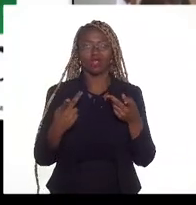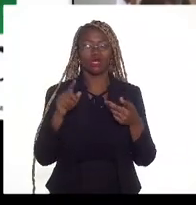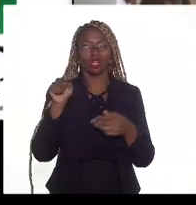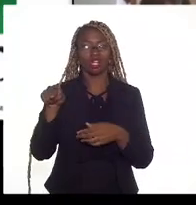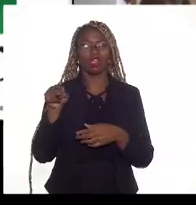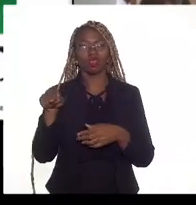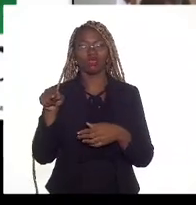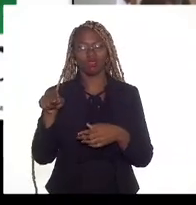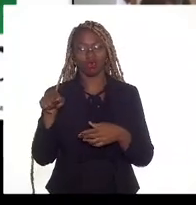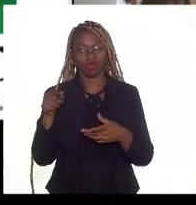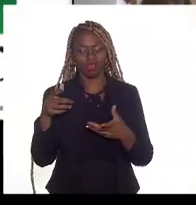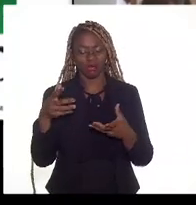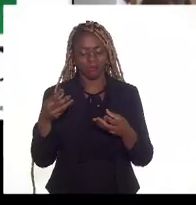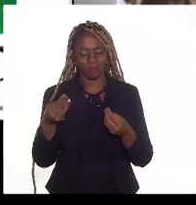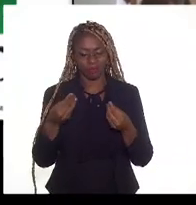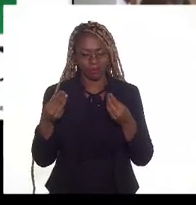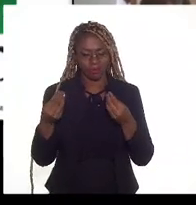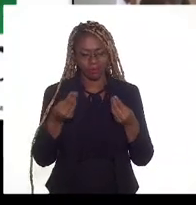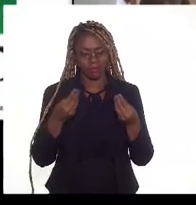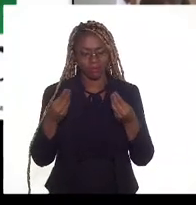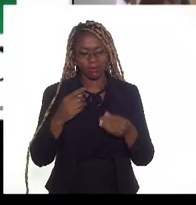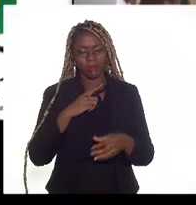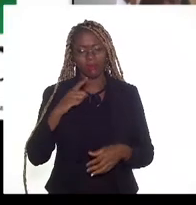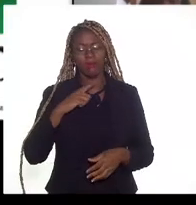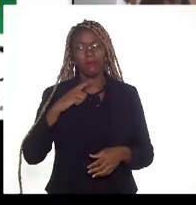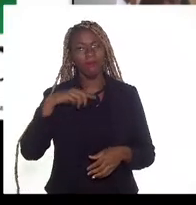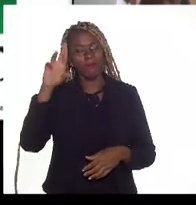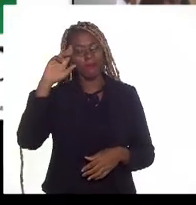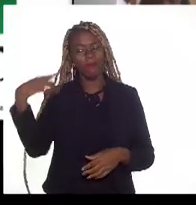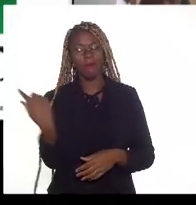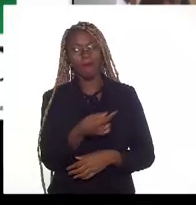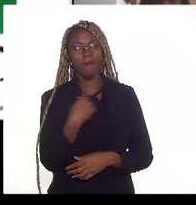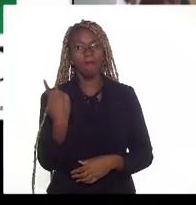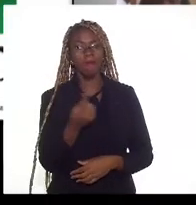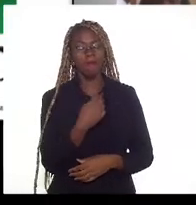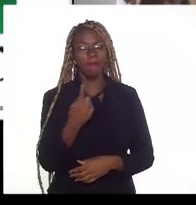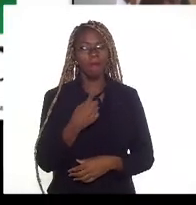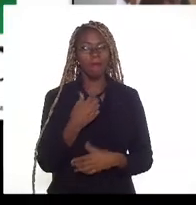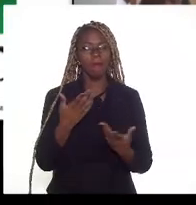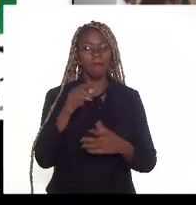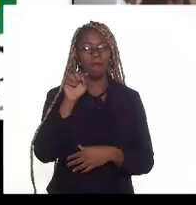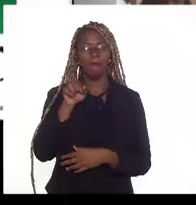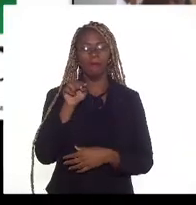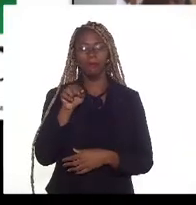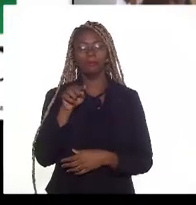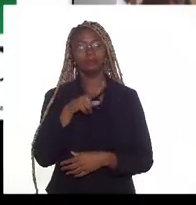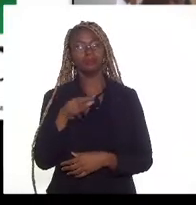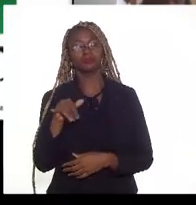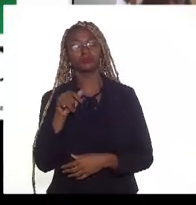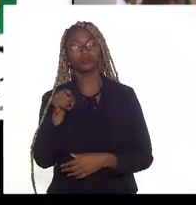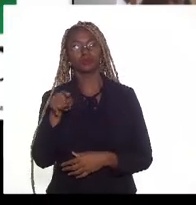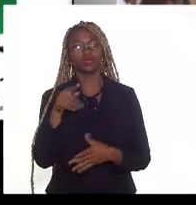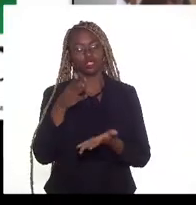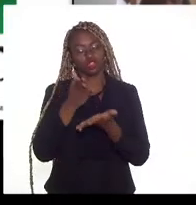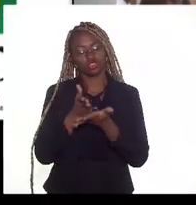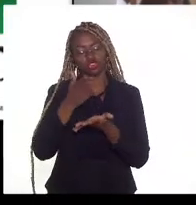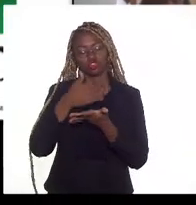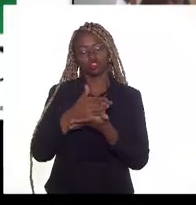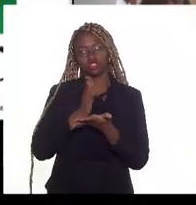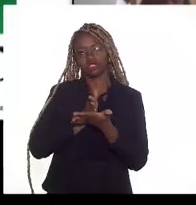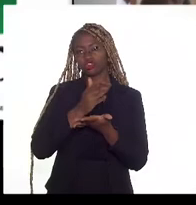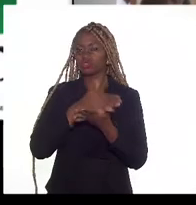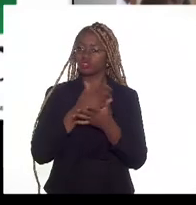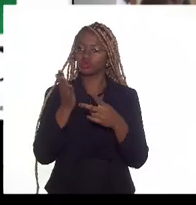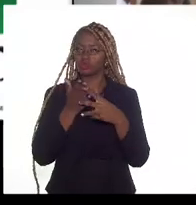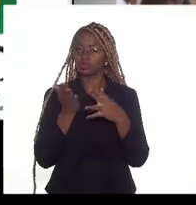naturais perpassa algumas superintendências, então a operação vai ser dividida com alguns